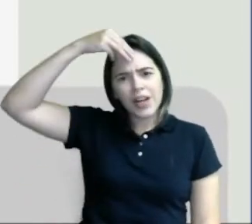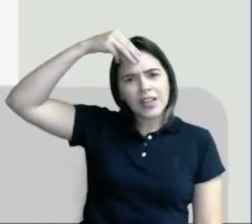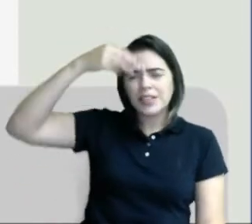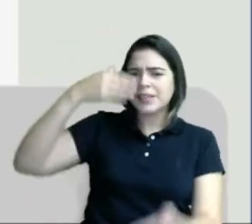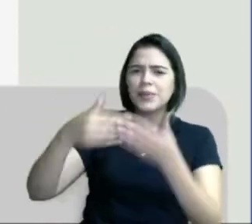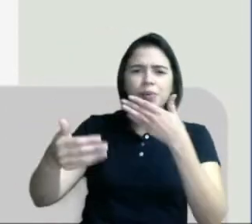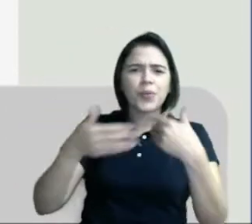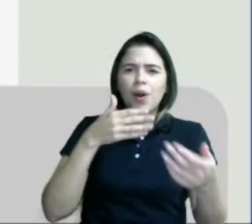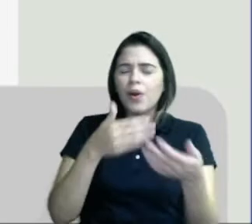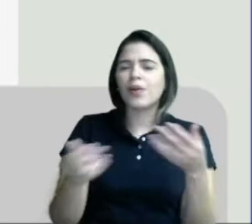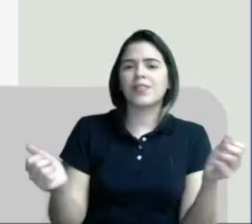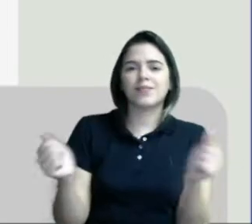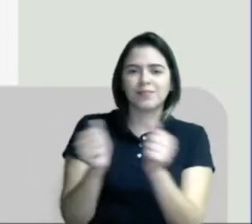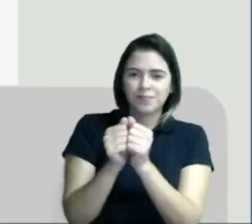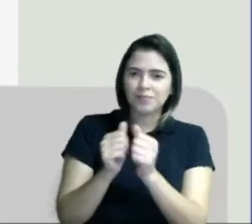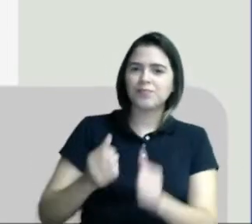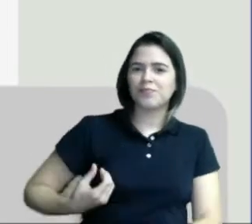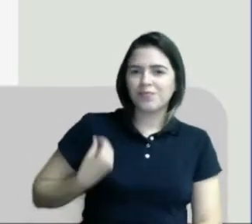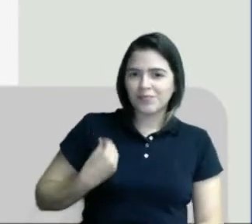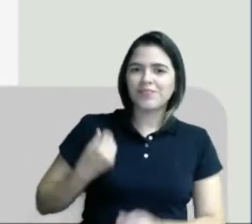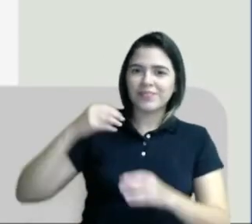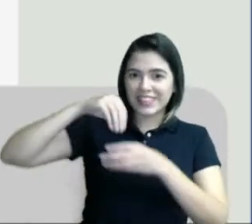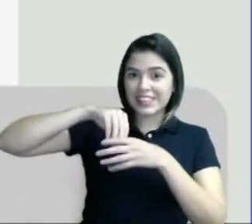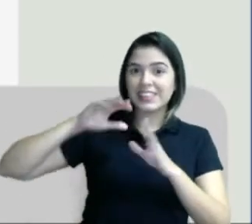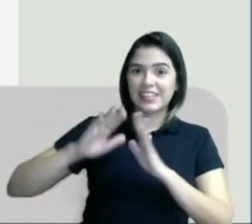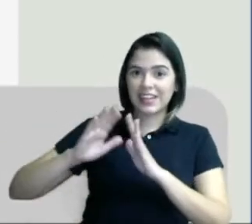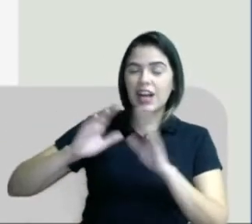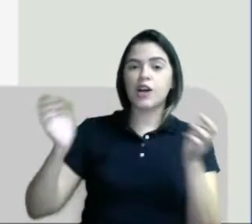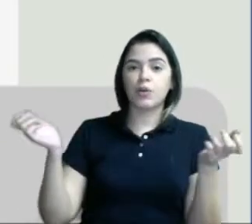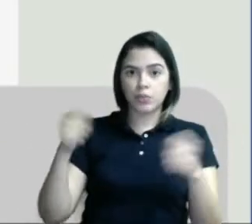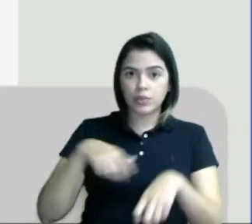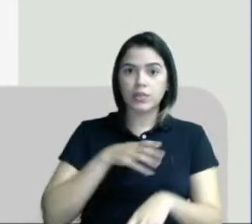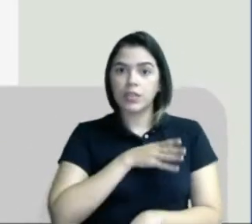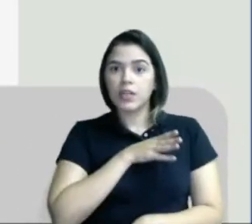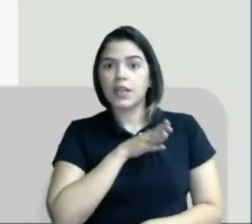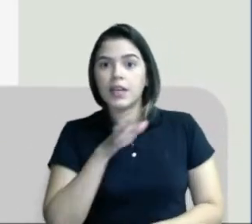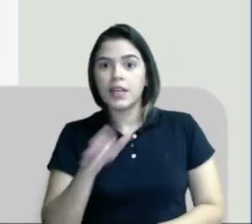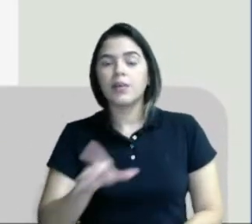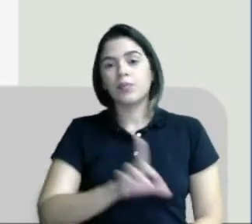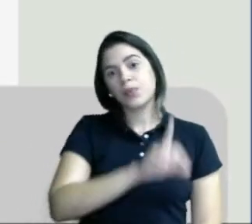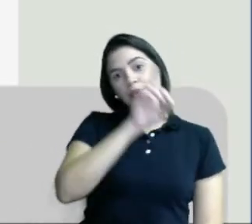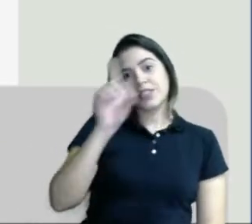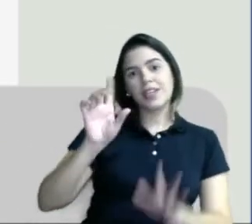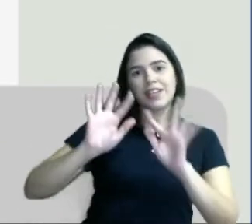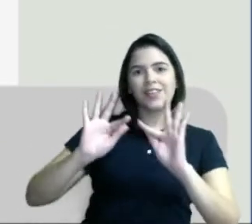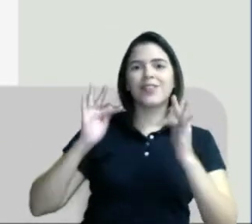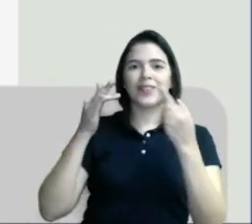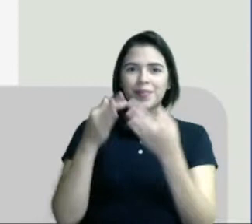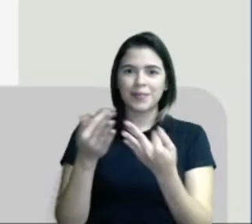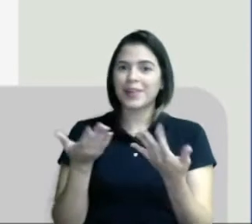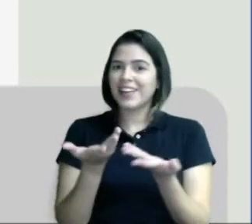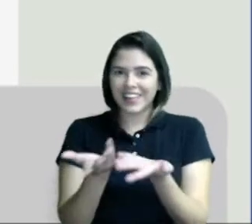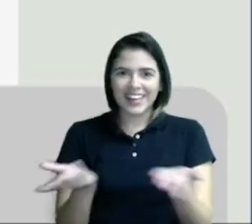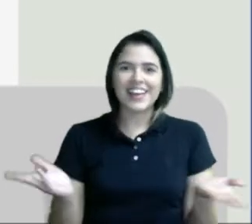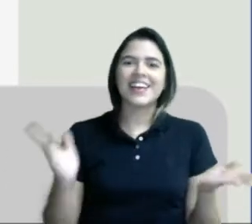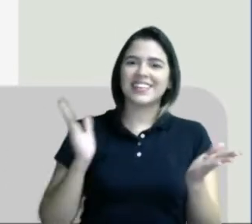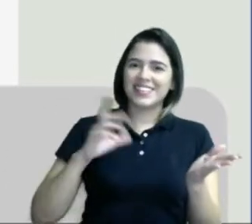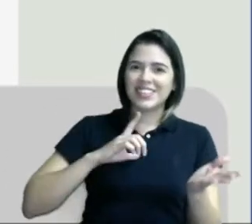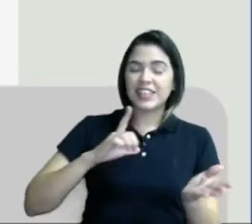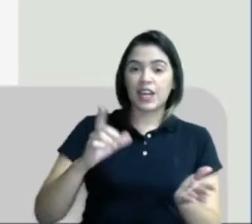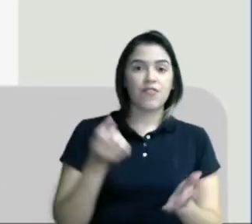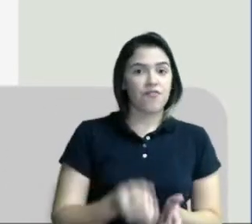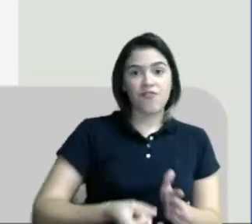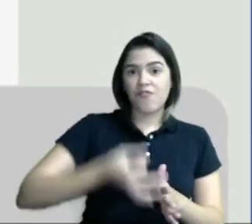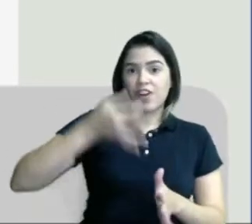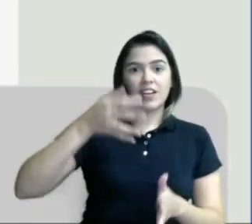quem for, que more na casa. Pode ir para a festa do dia da família. Então, é isso. Muitas escolas